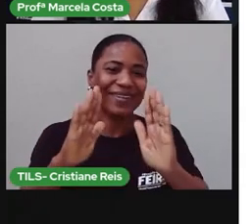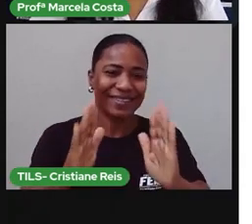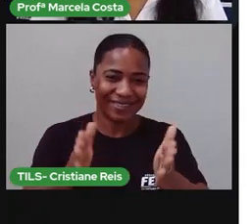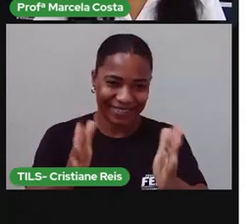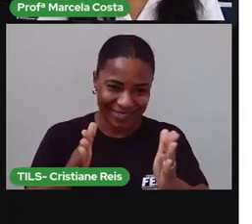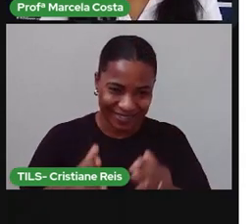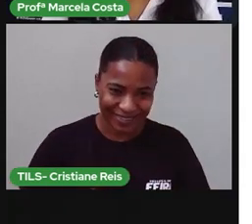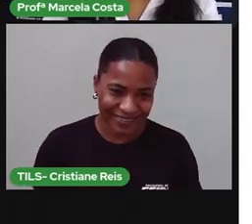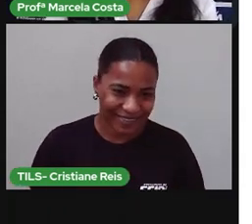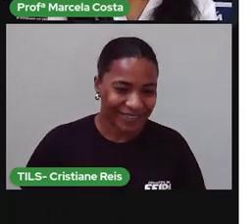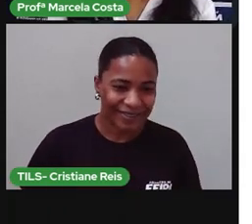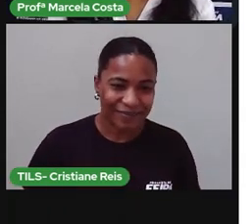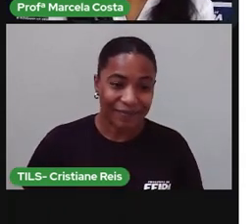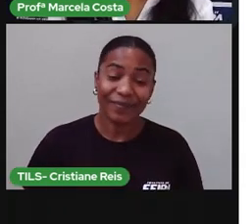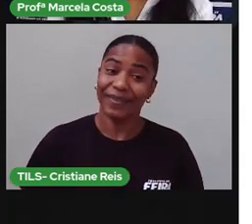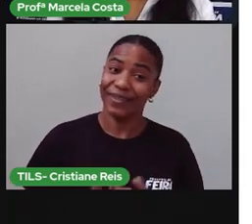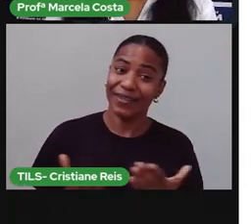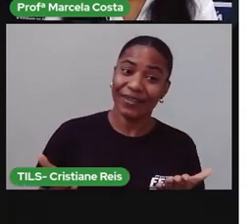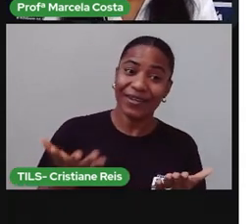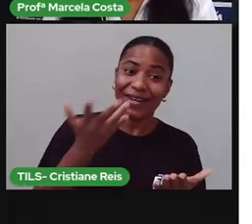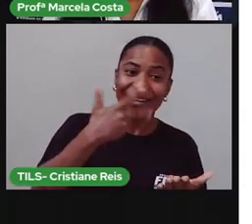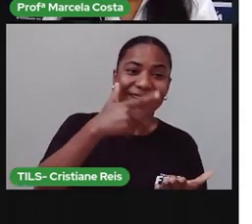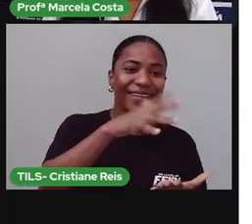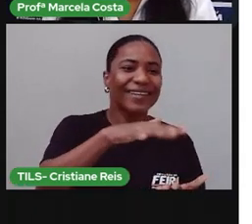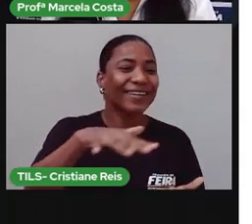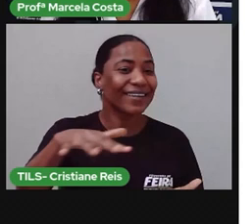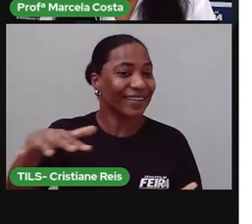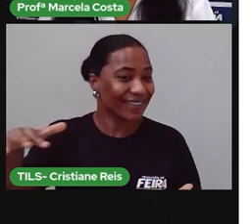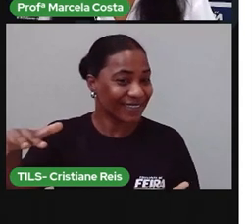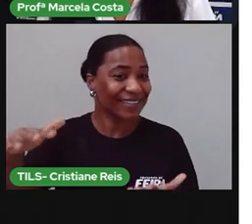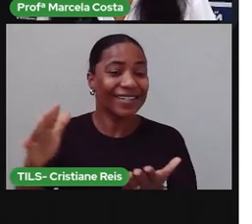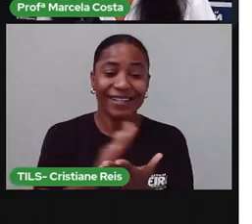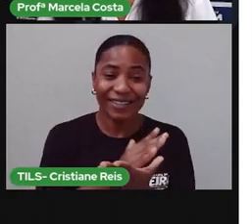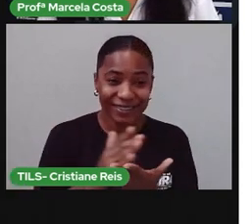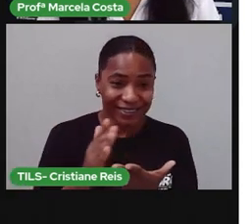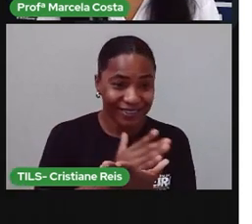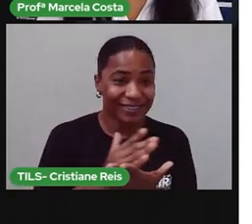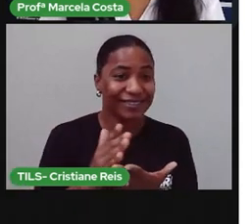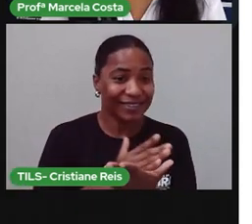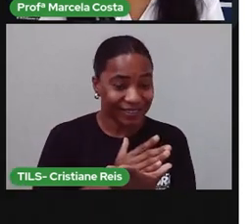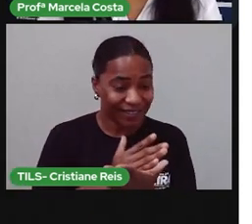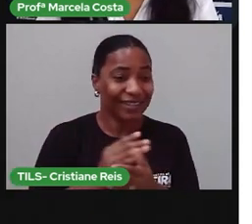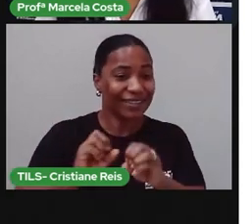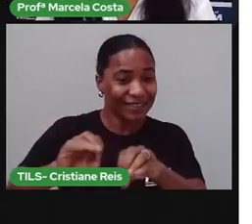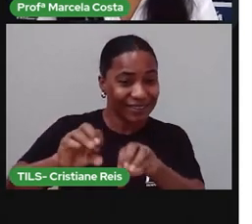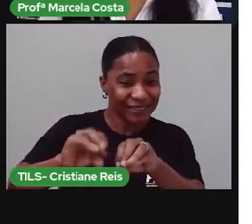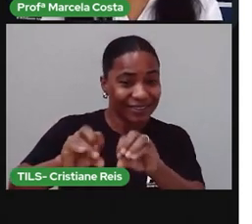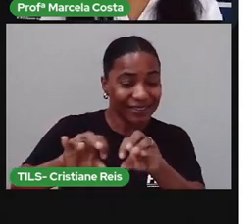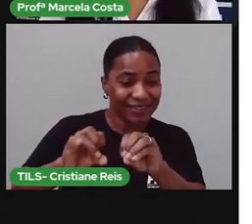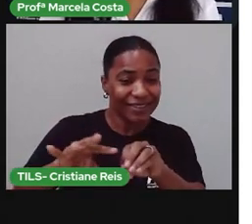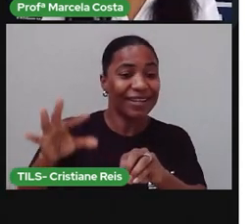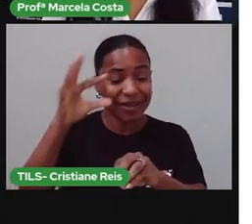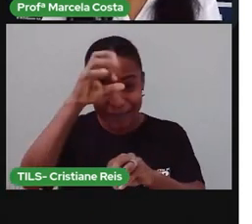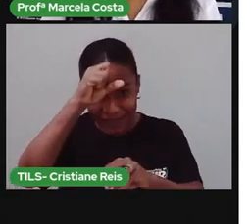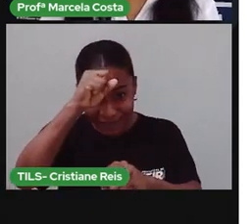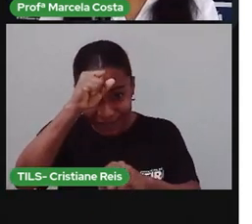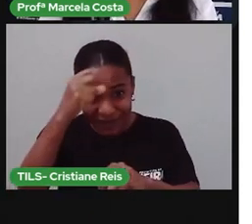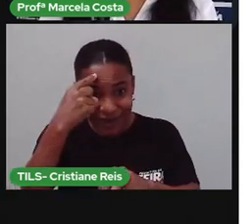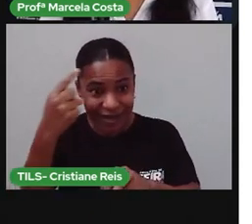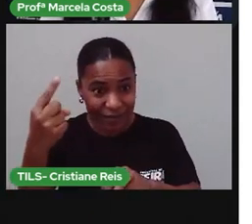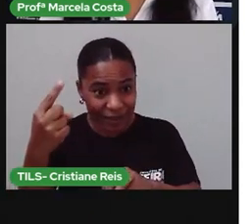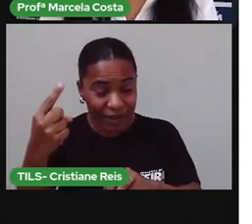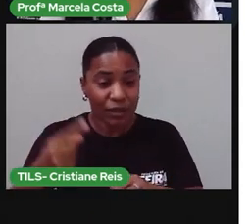Criança, em uma das nossas aulas, a gente falou um pouco sobre os valores humanos. Você lembra?